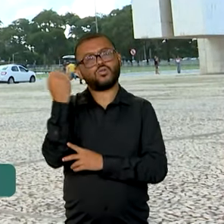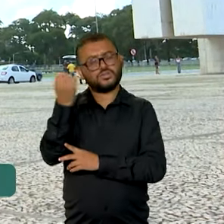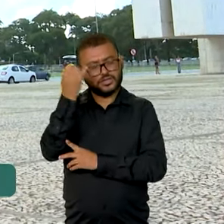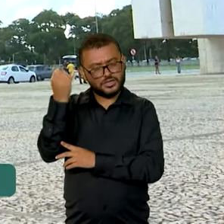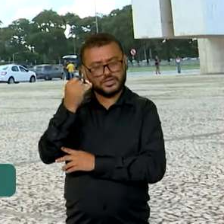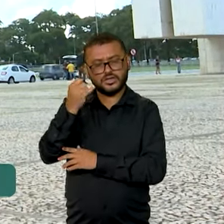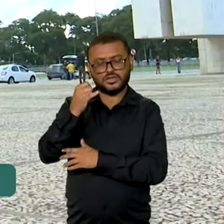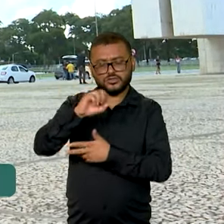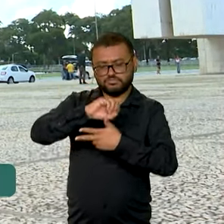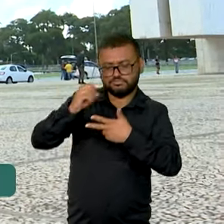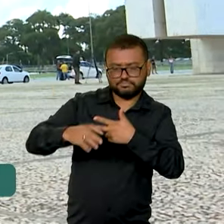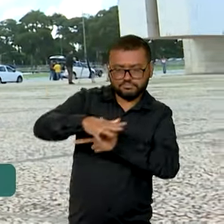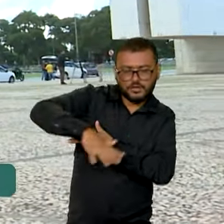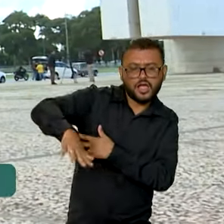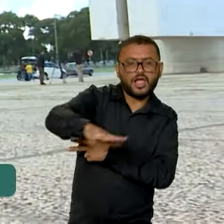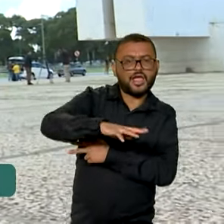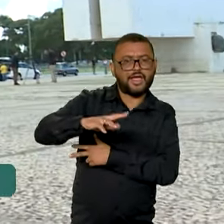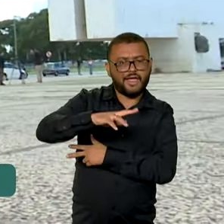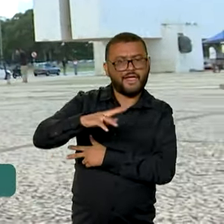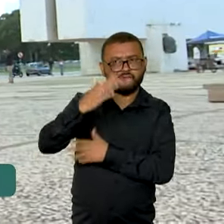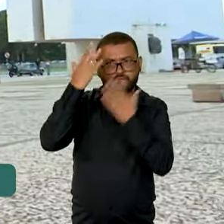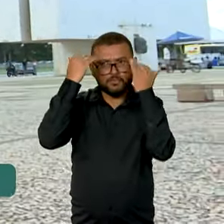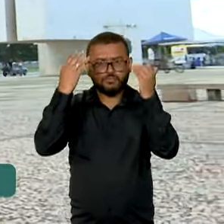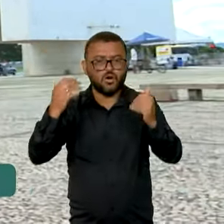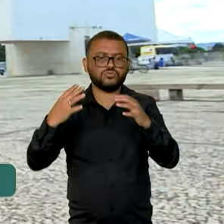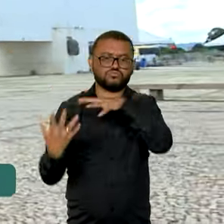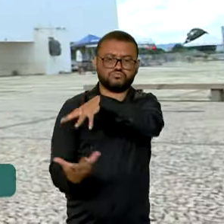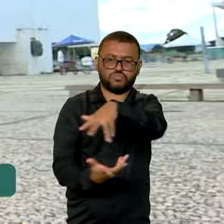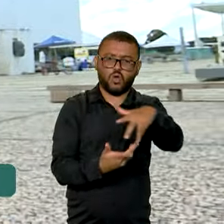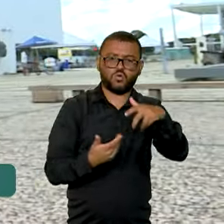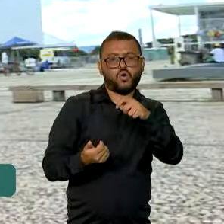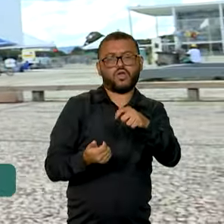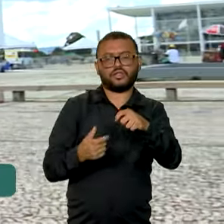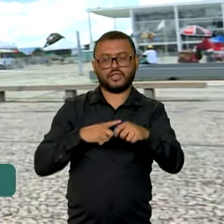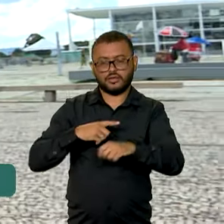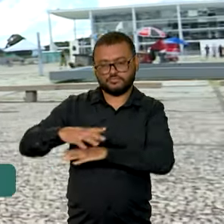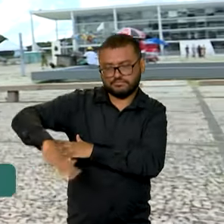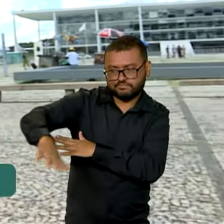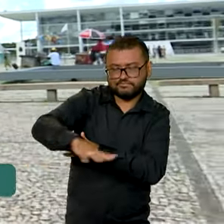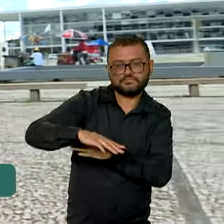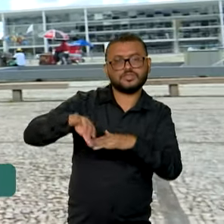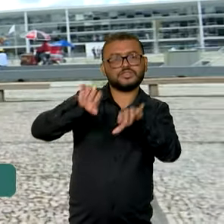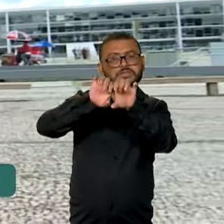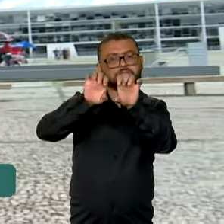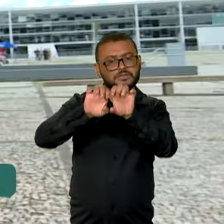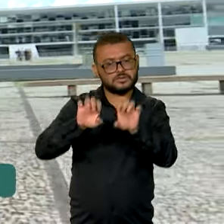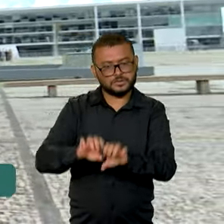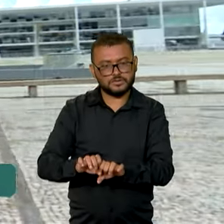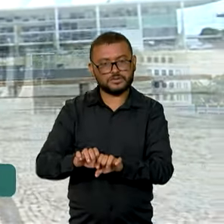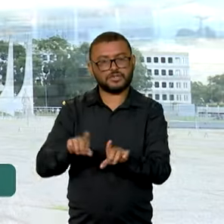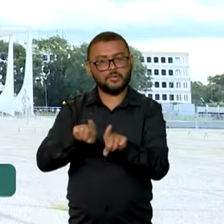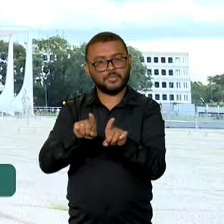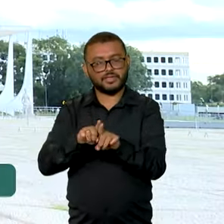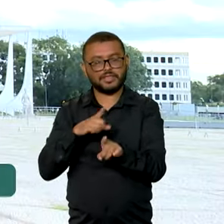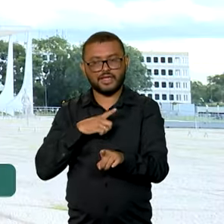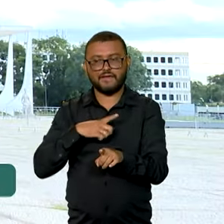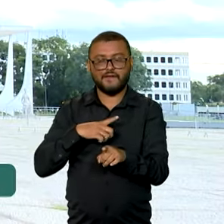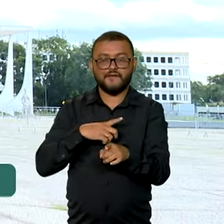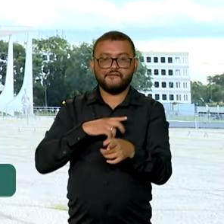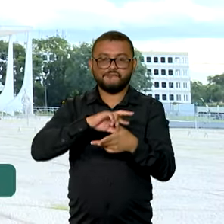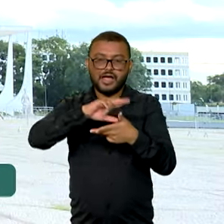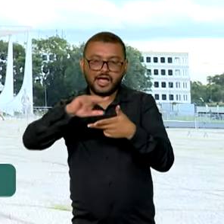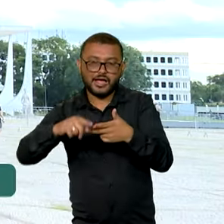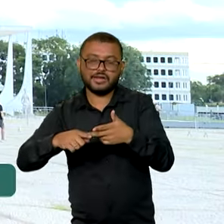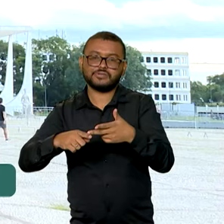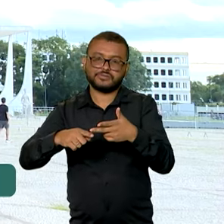uma praça monumental, histórica, patrimônio mundial, que, além do seu piso, além da sua estrutura, acolhe um conjunto de monumentos, um